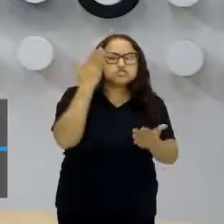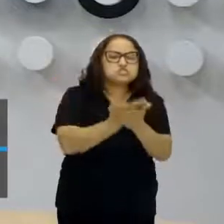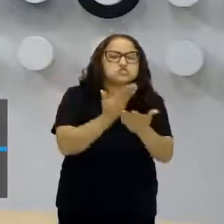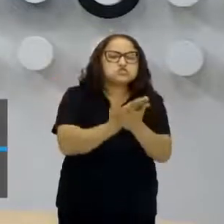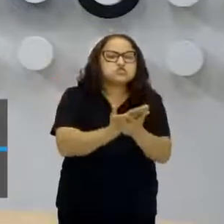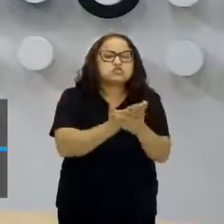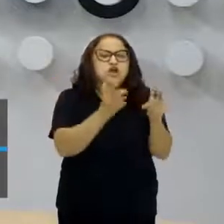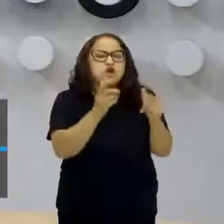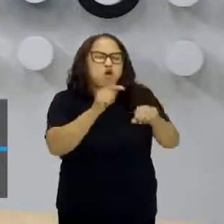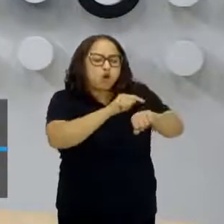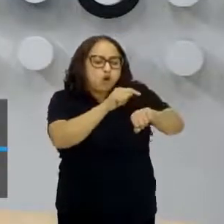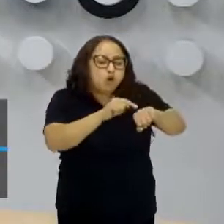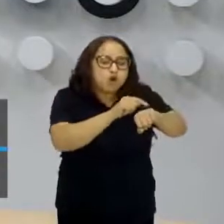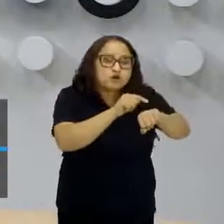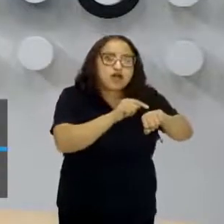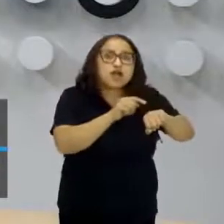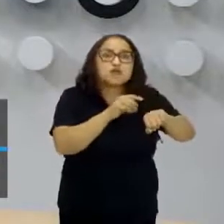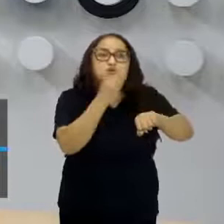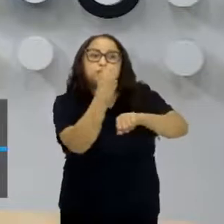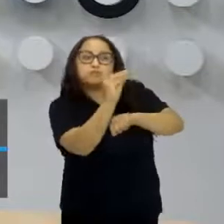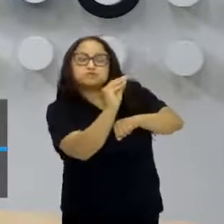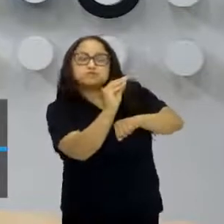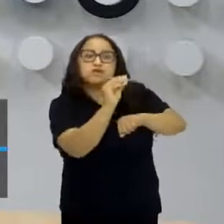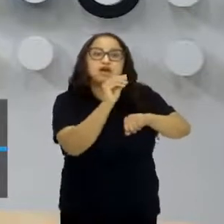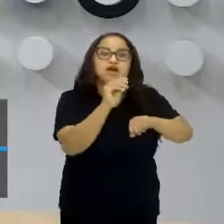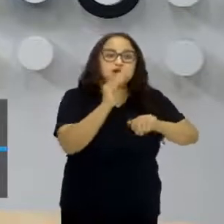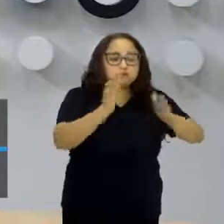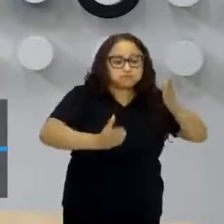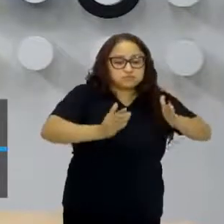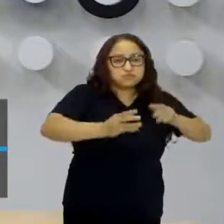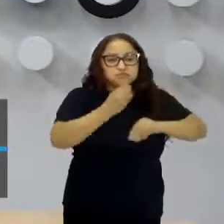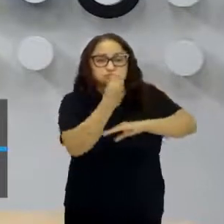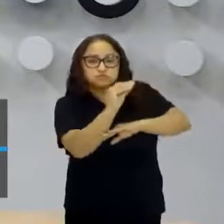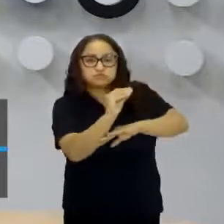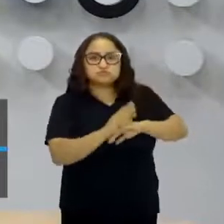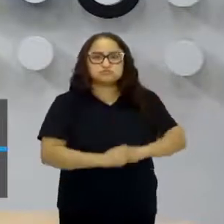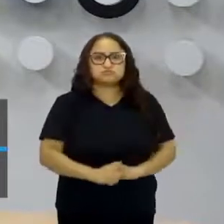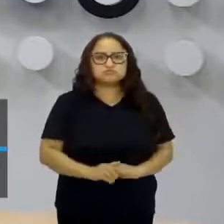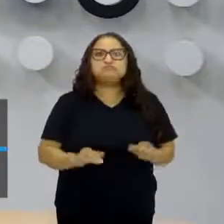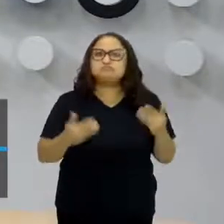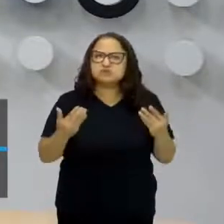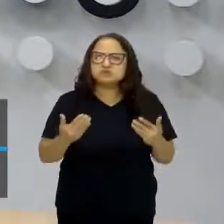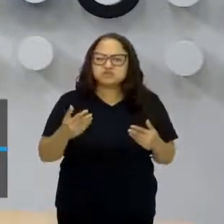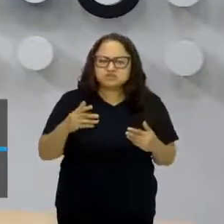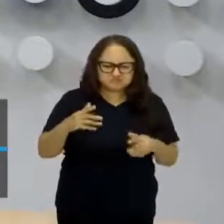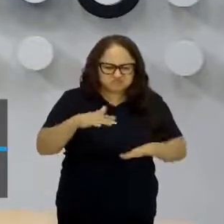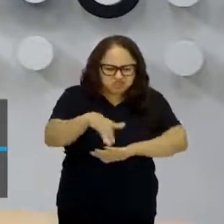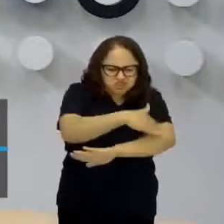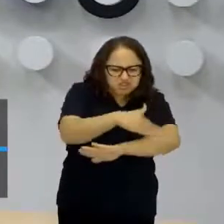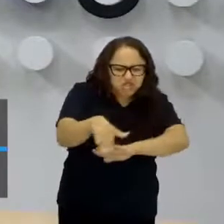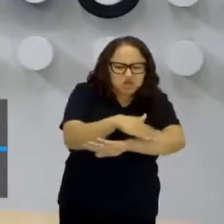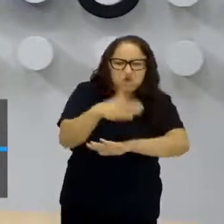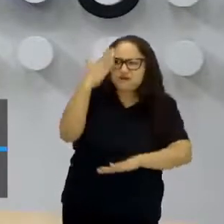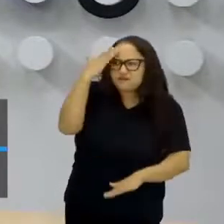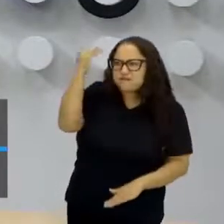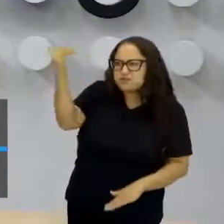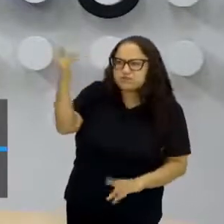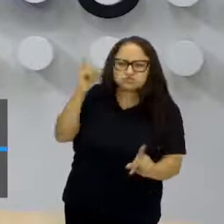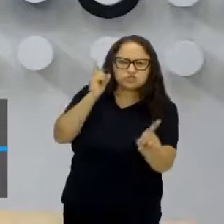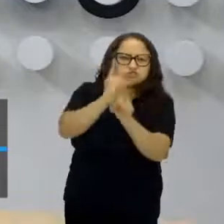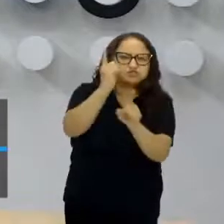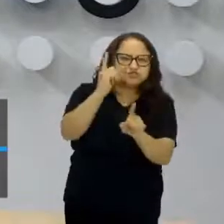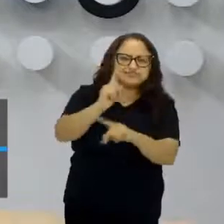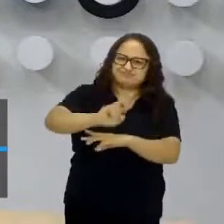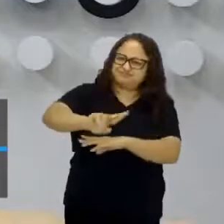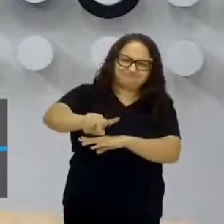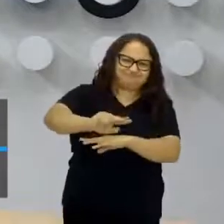pessoa adequada. Gente, imagina, você está passando na rua, encontra o famoso, você vai lá e tira foto porque você não... não é porque você gosta do famoso, você quer